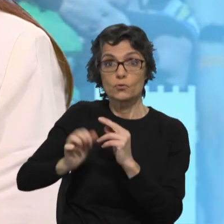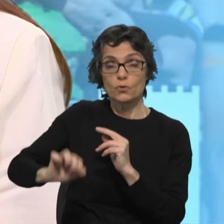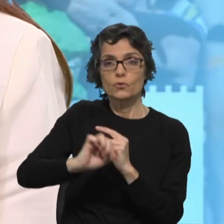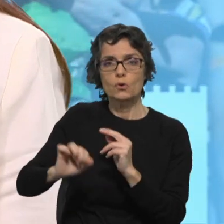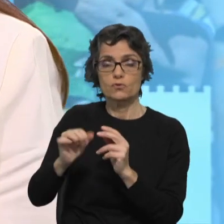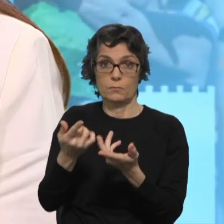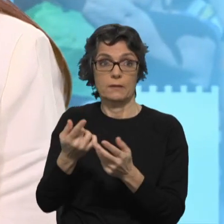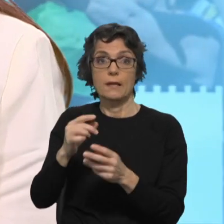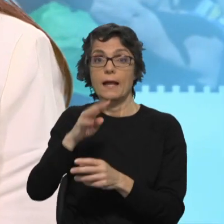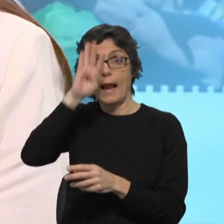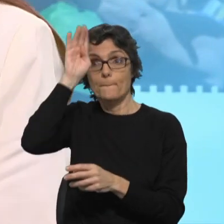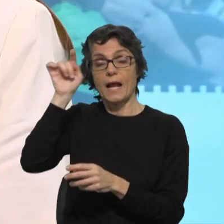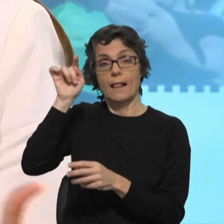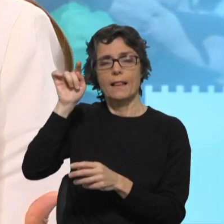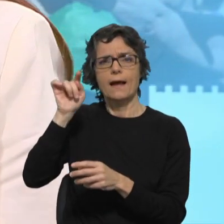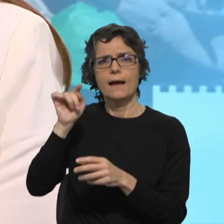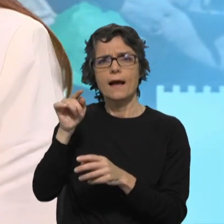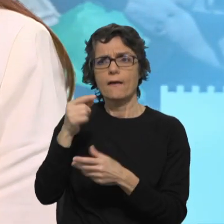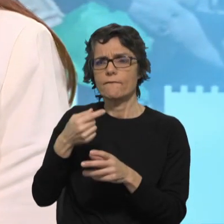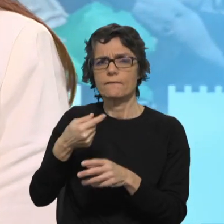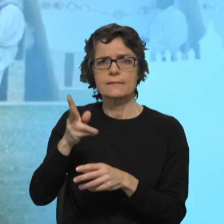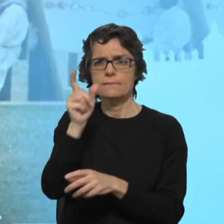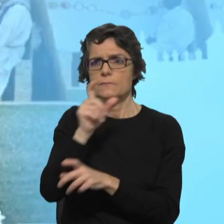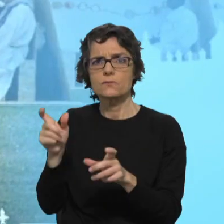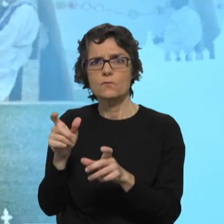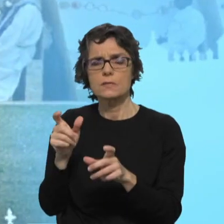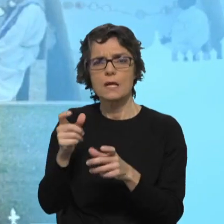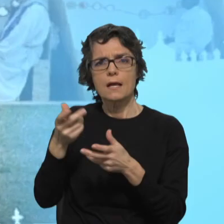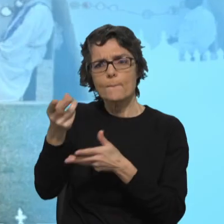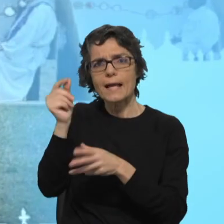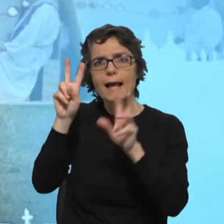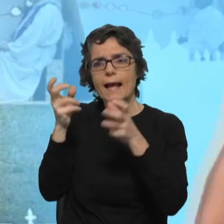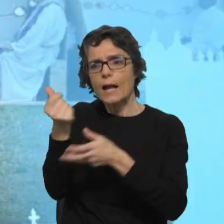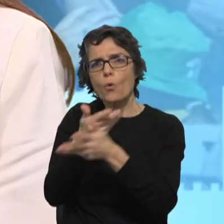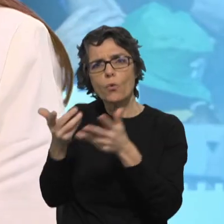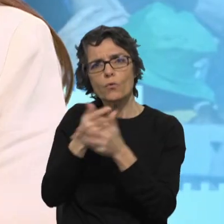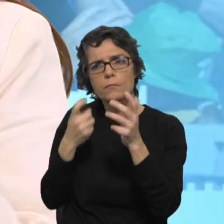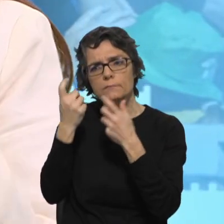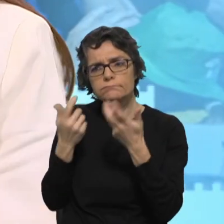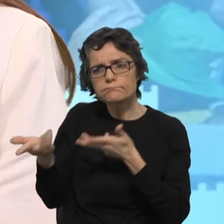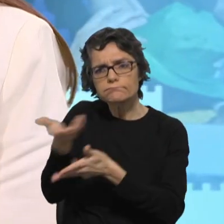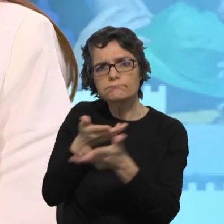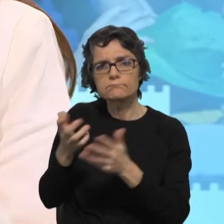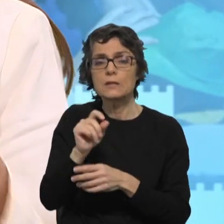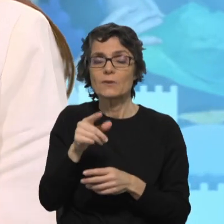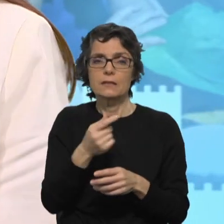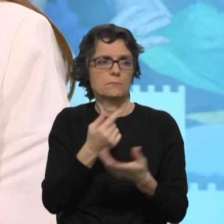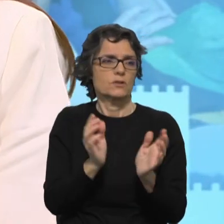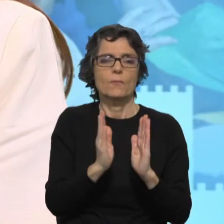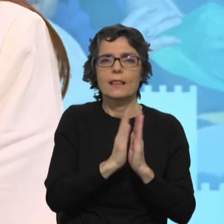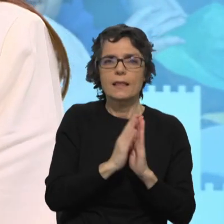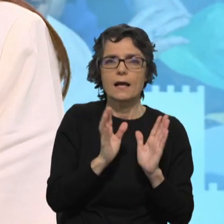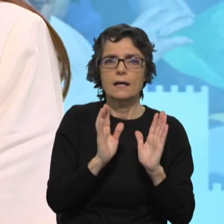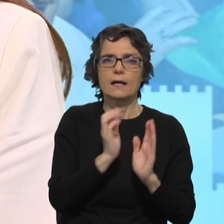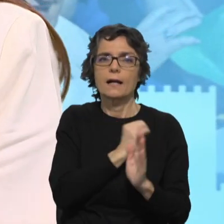para pensar a economia. Acho incrível. Portanto, também criarmos nas nossas comunidades, nas nossas paróquias, nas nossas